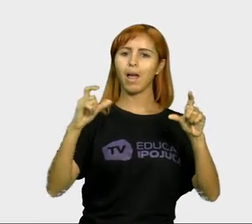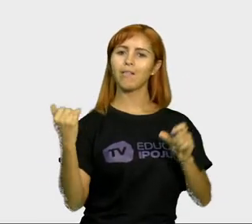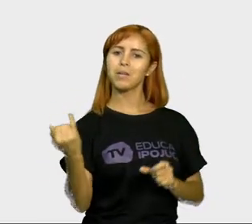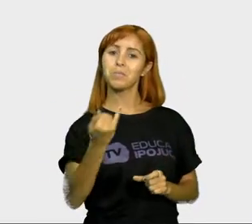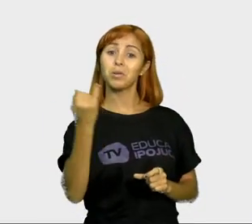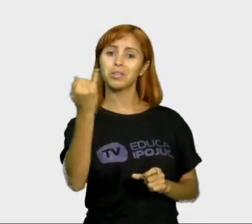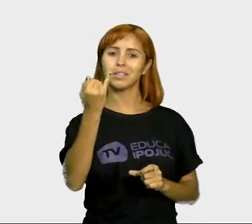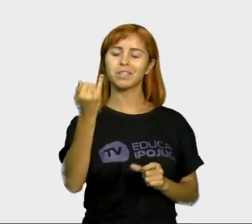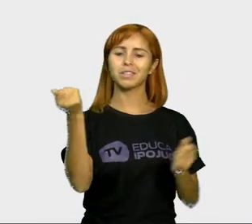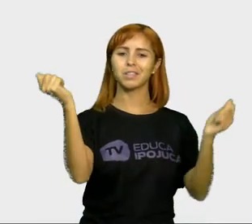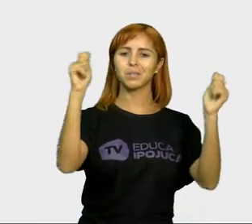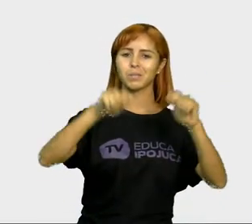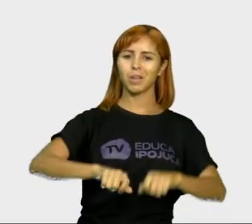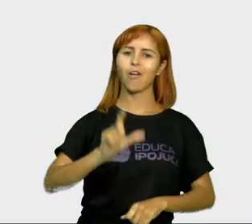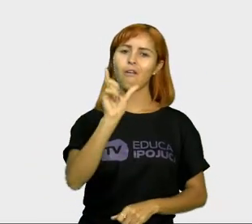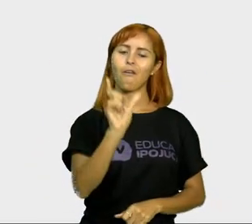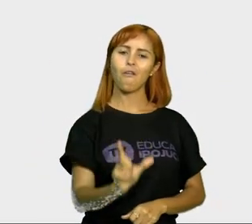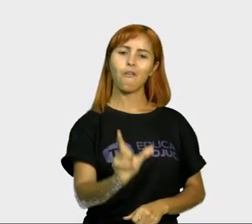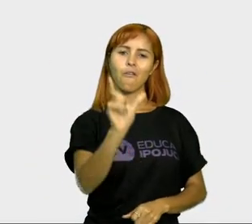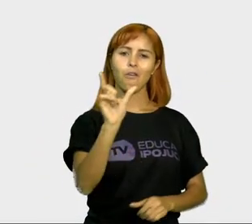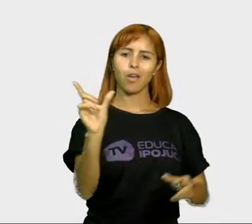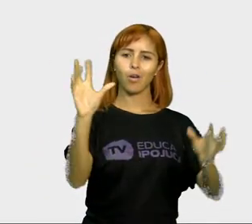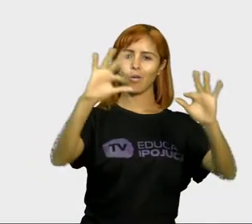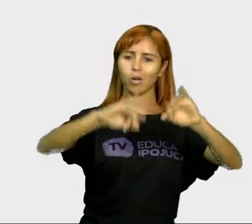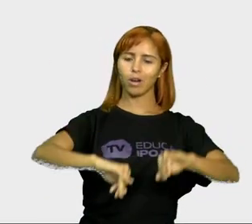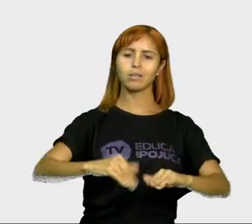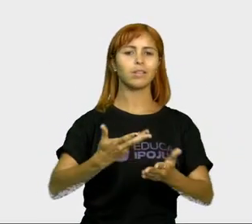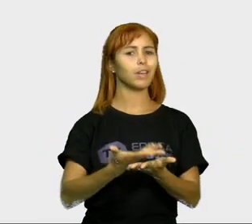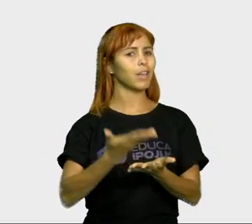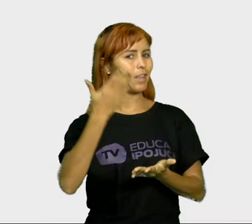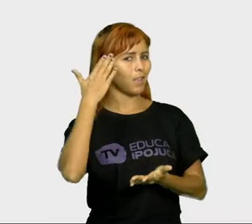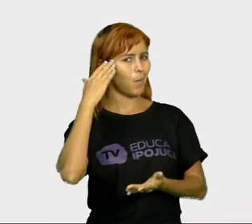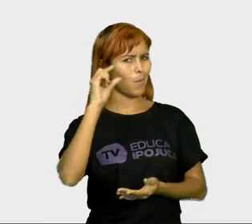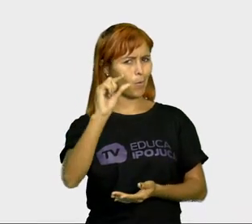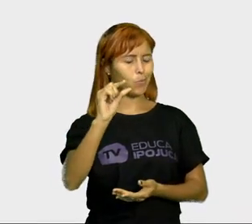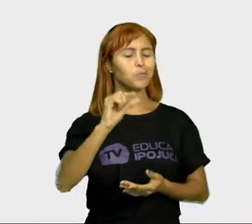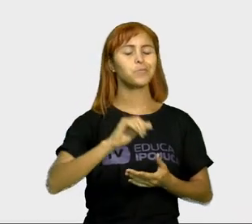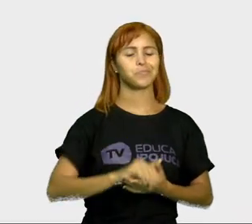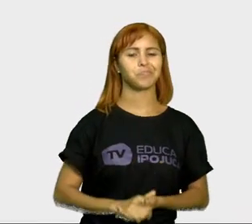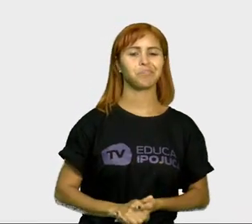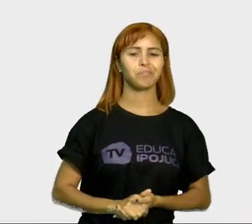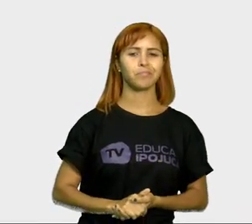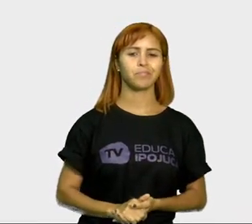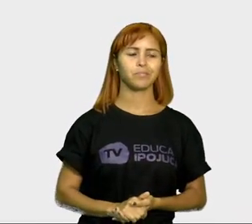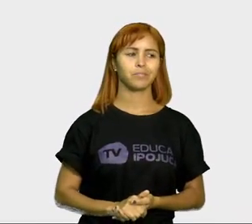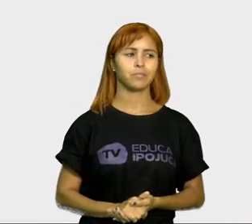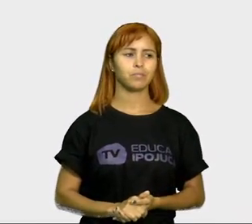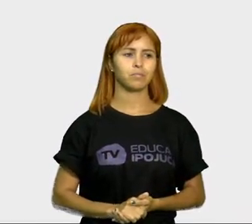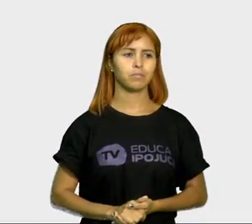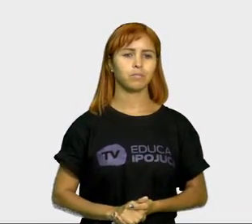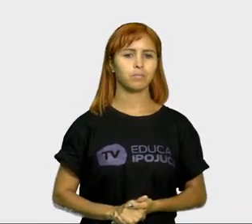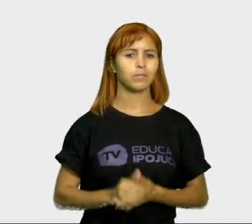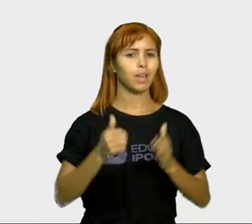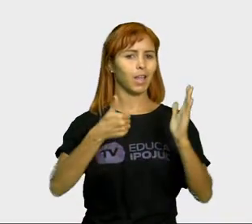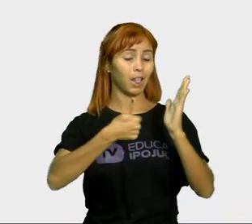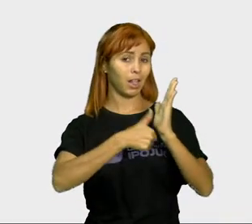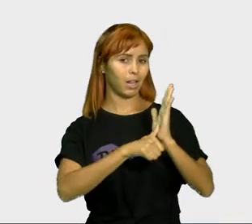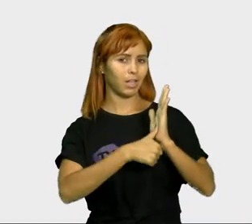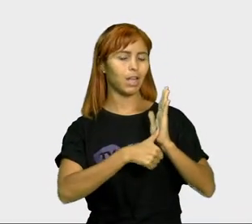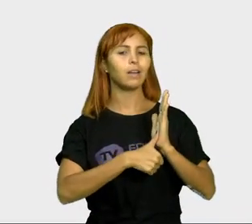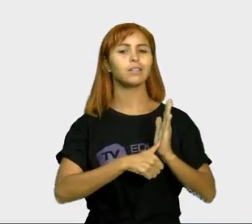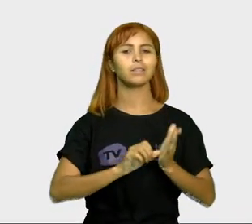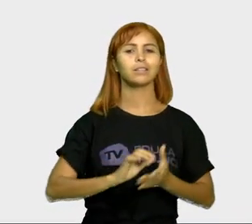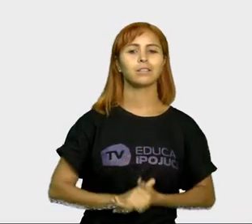sistematizar e fechar bem a nossa aula, entendendo um pouco mais, seria identidade,